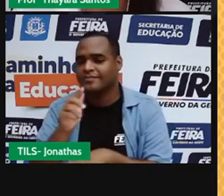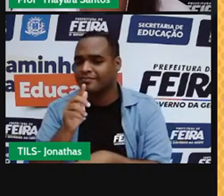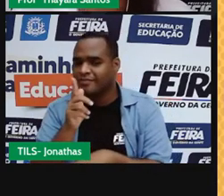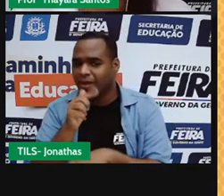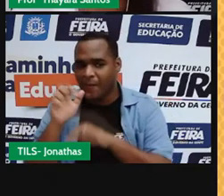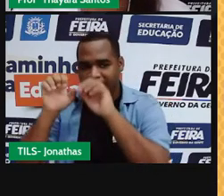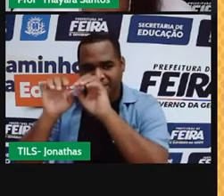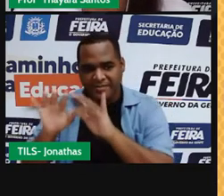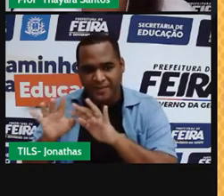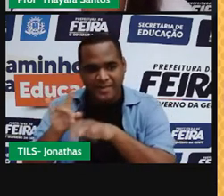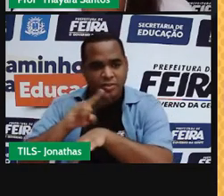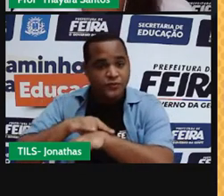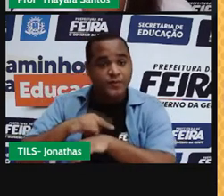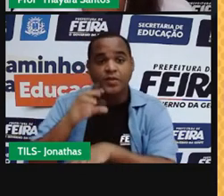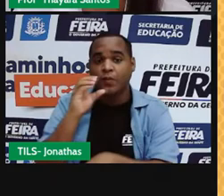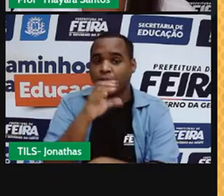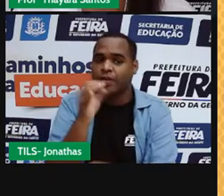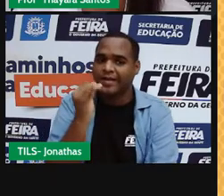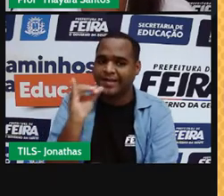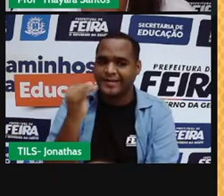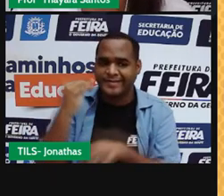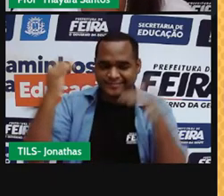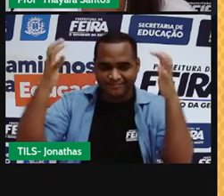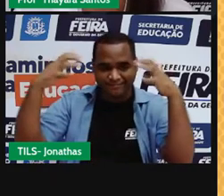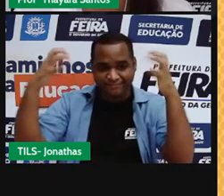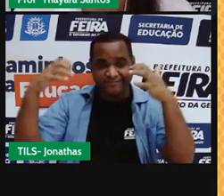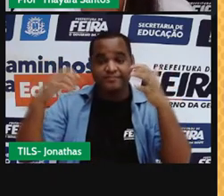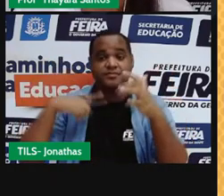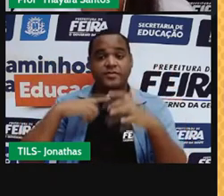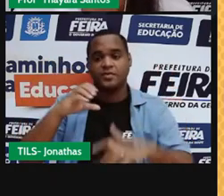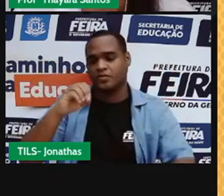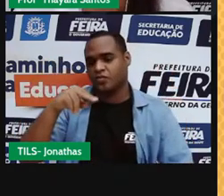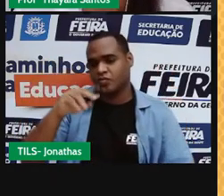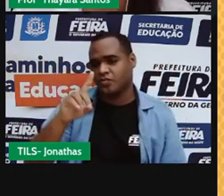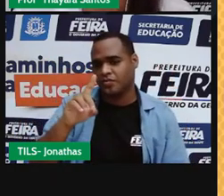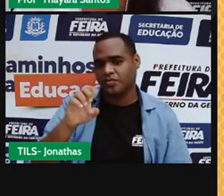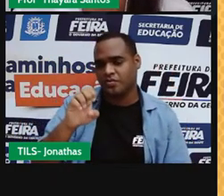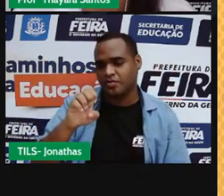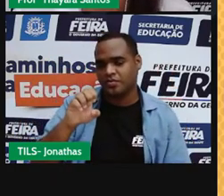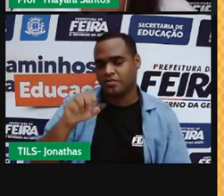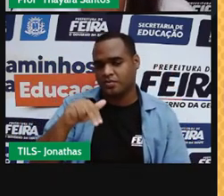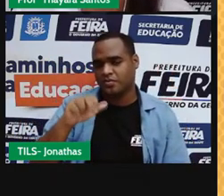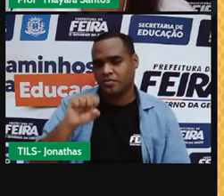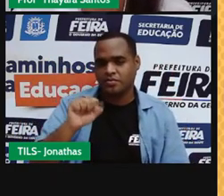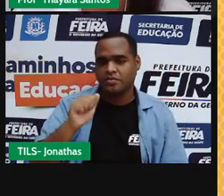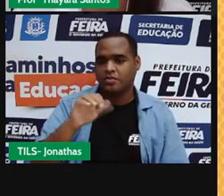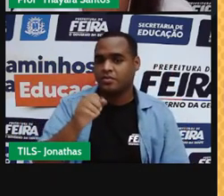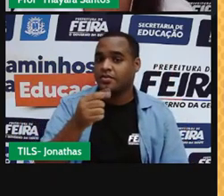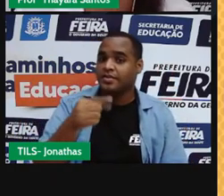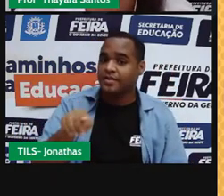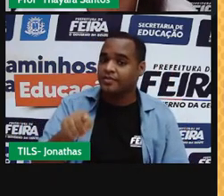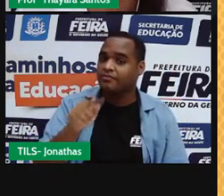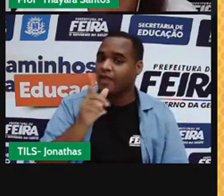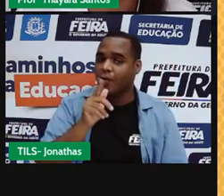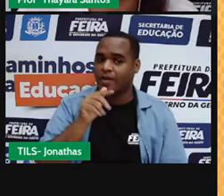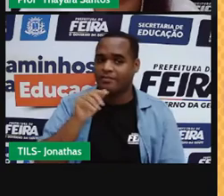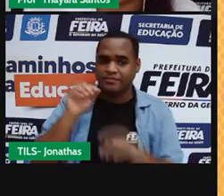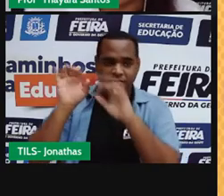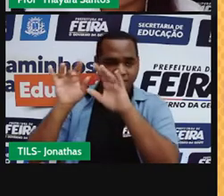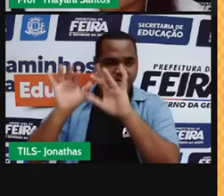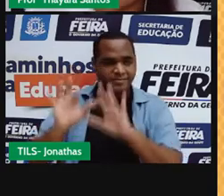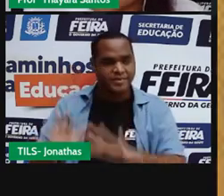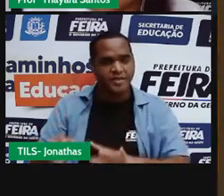saiu do banho, com o chuveiro quente ligado, é a condensação. Se acumulam essas gotículas de água aí no